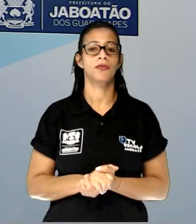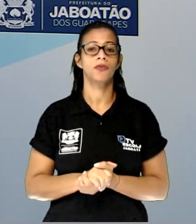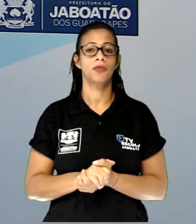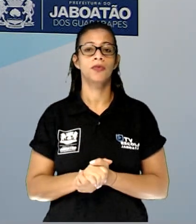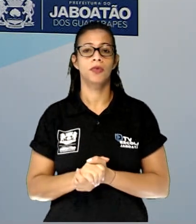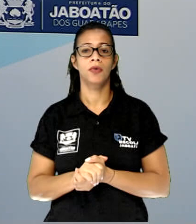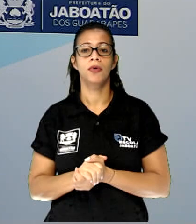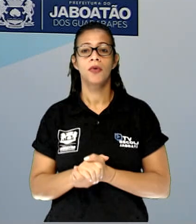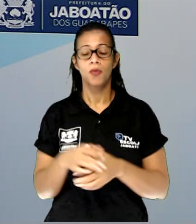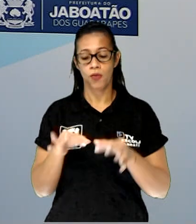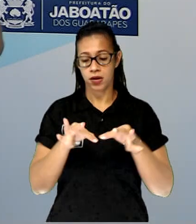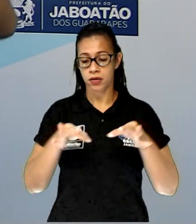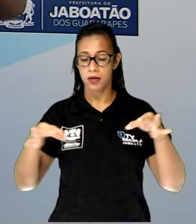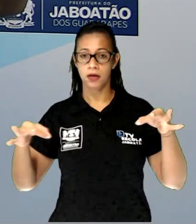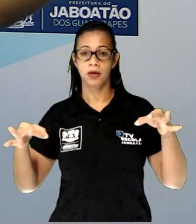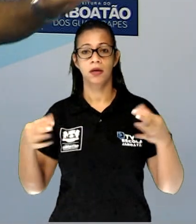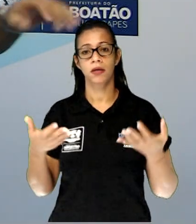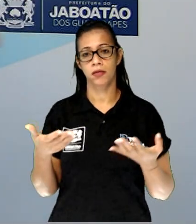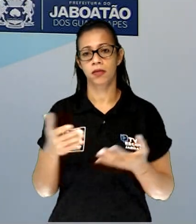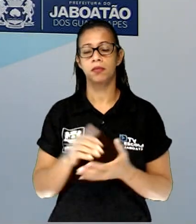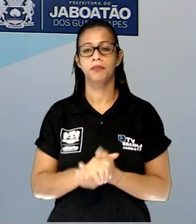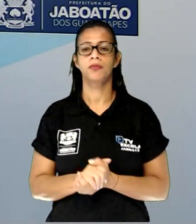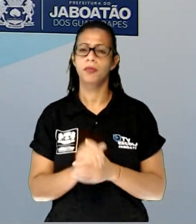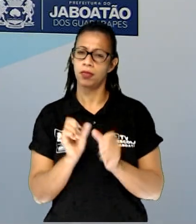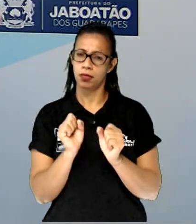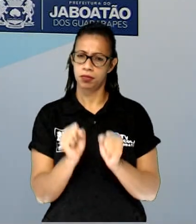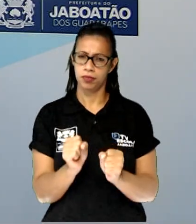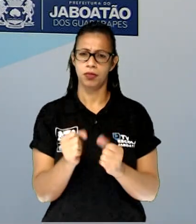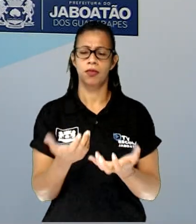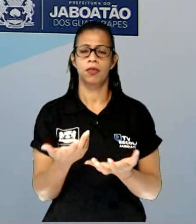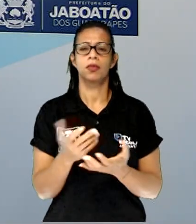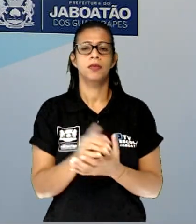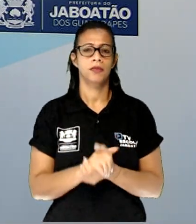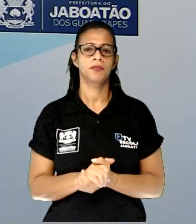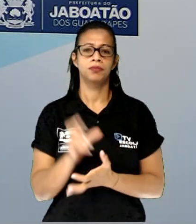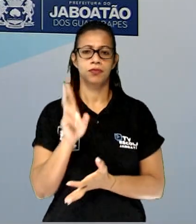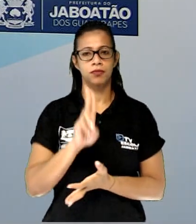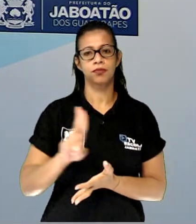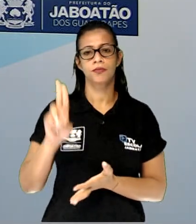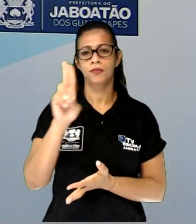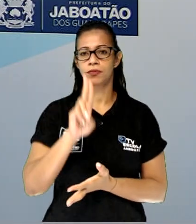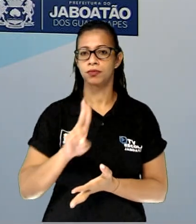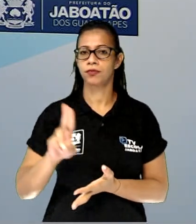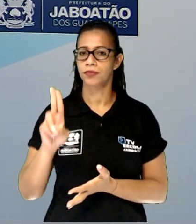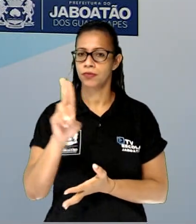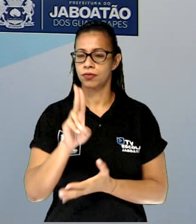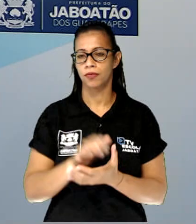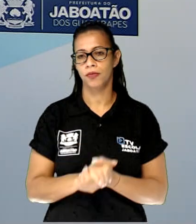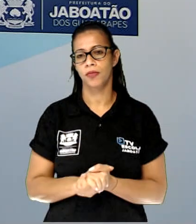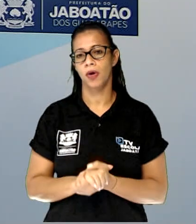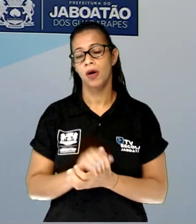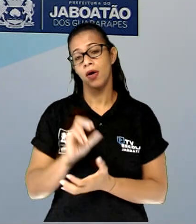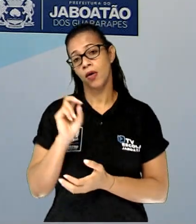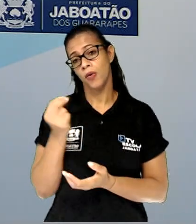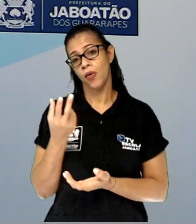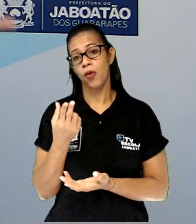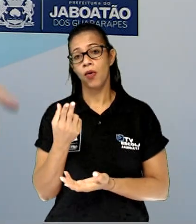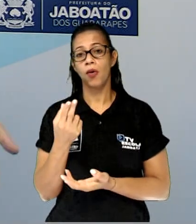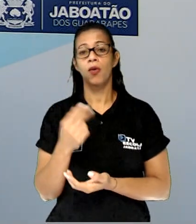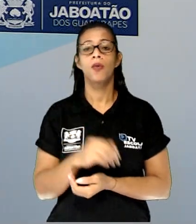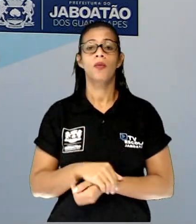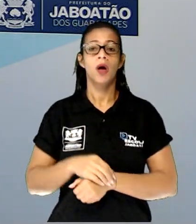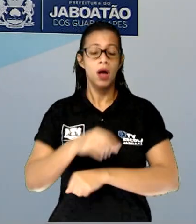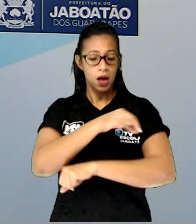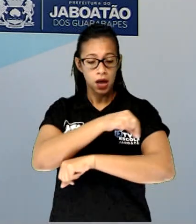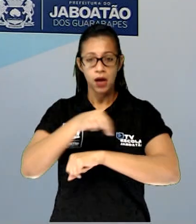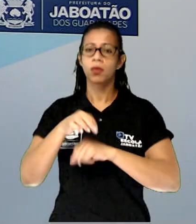pedreiros usam, ou até uma fita médica, que as costureiras costumam usar, ou a sua régua, se você tiver paciência, se você não